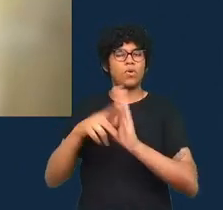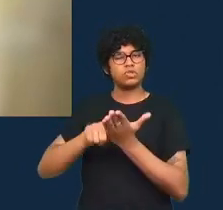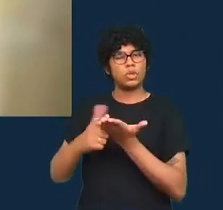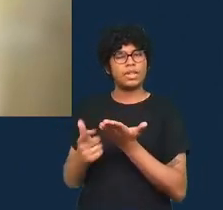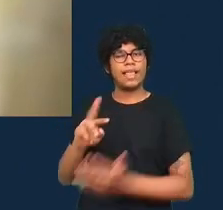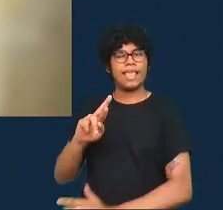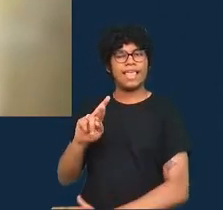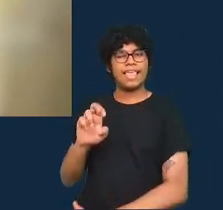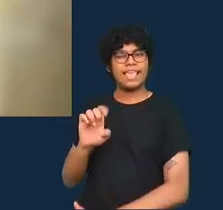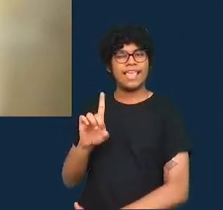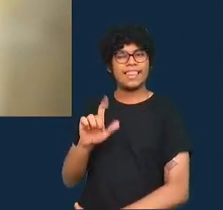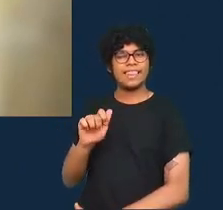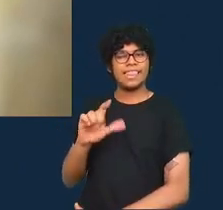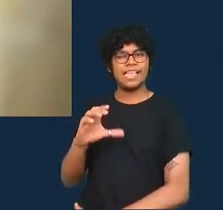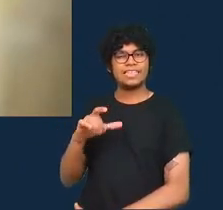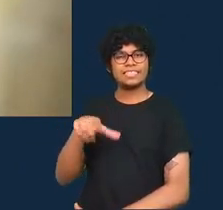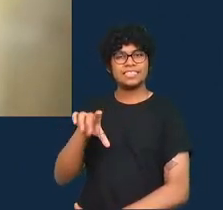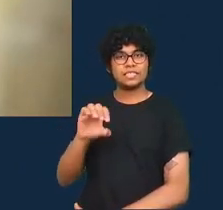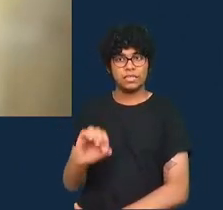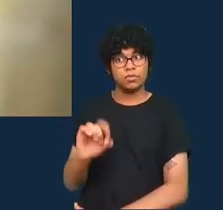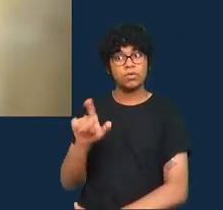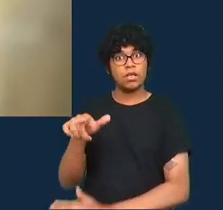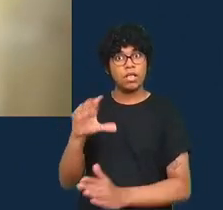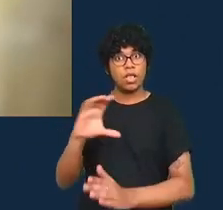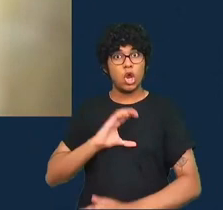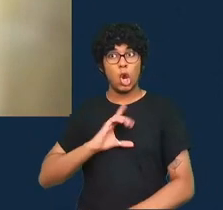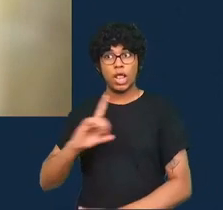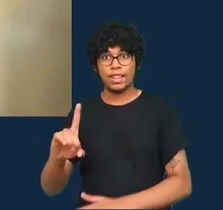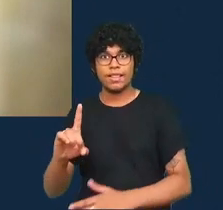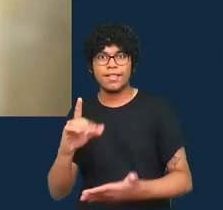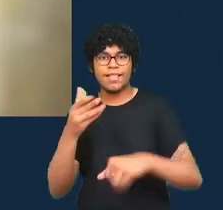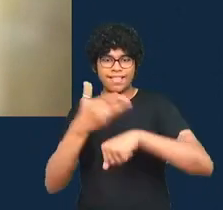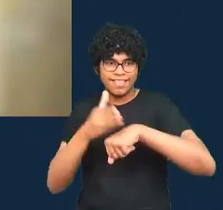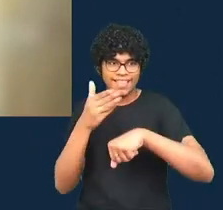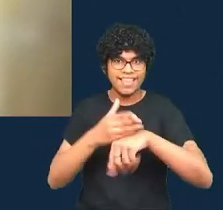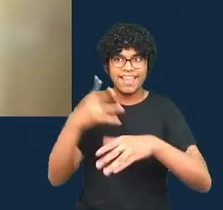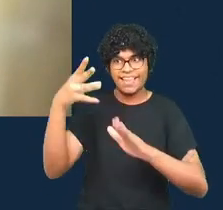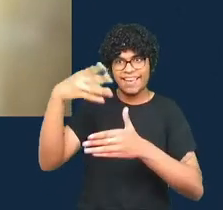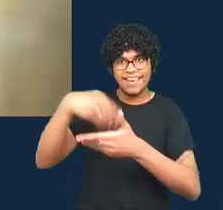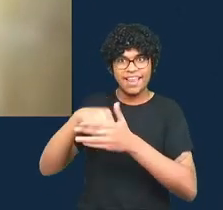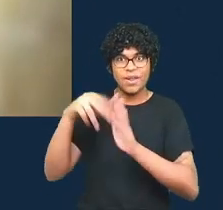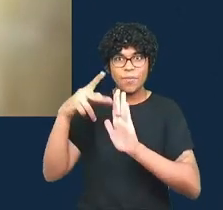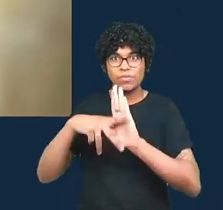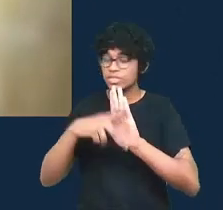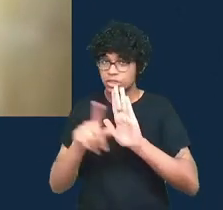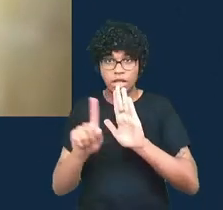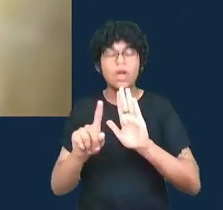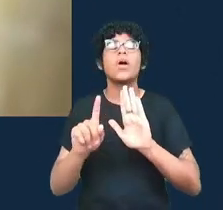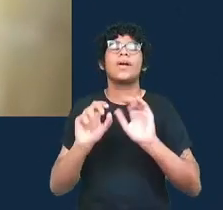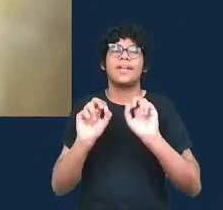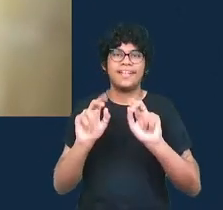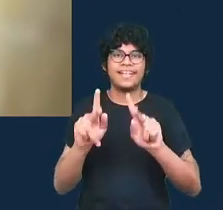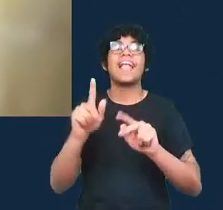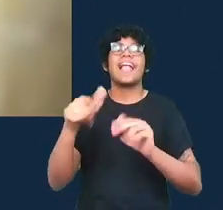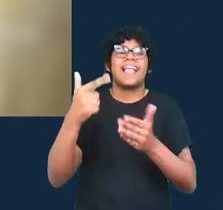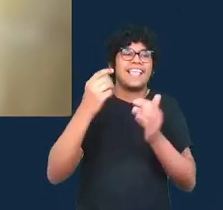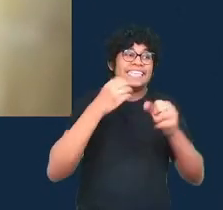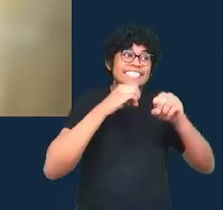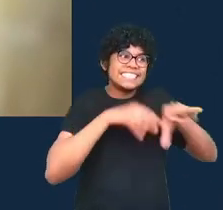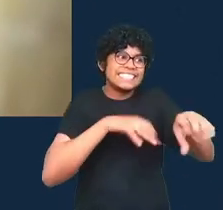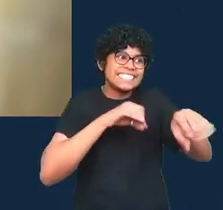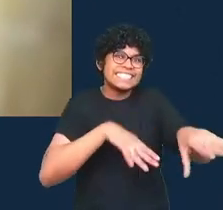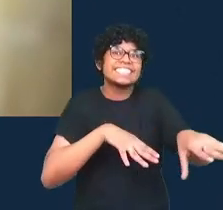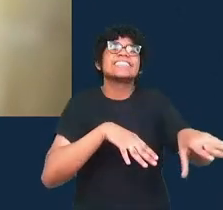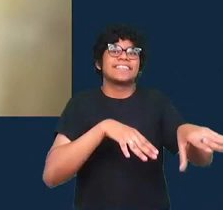Quando não está coordenando, treinando nesses programas, ele trabalha, ele ensina jornalismo de dados no